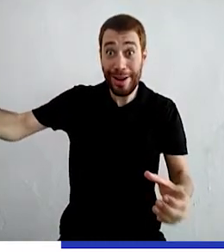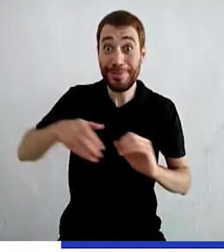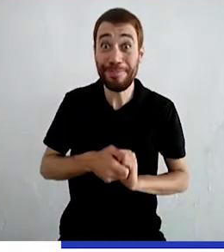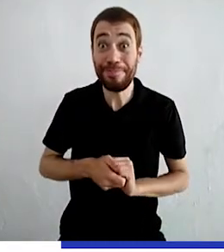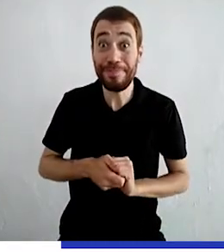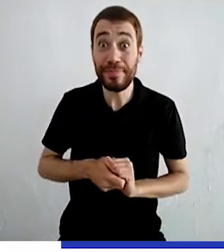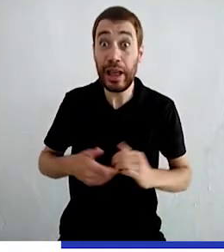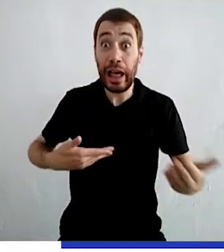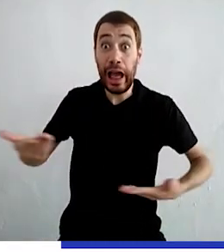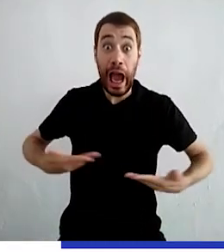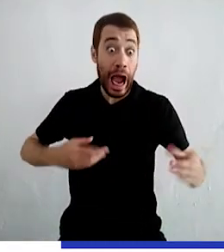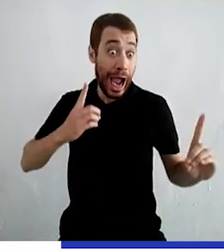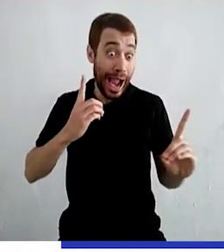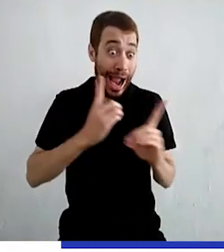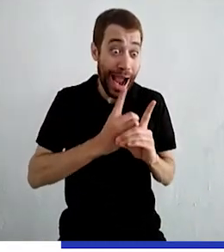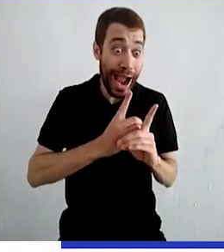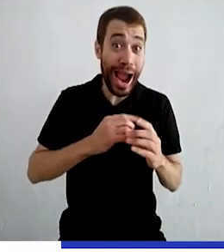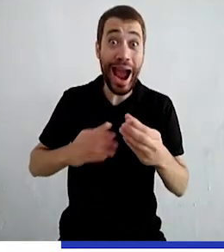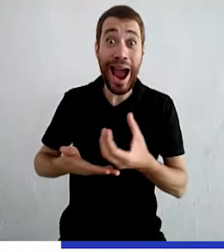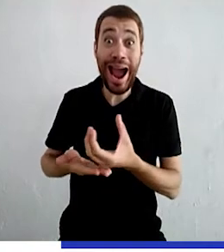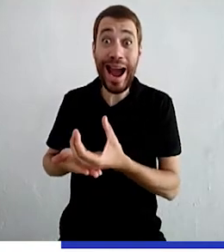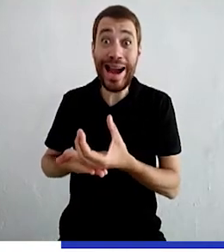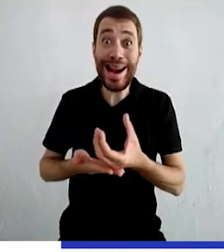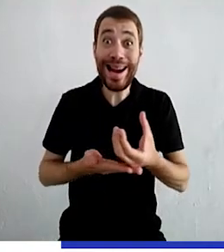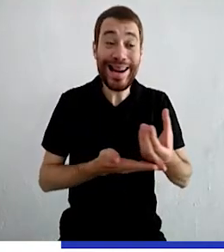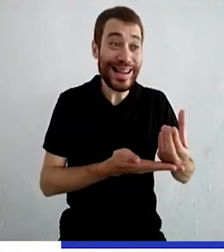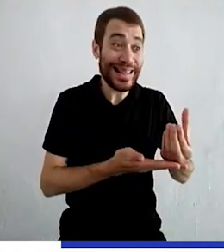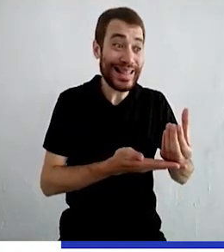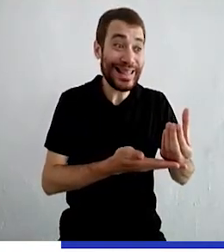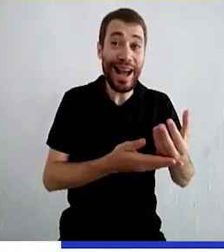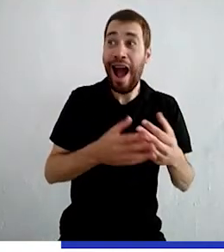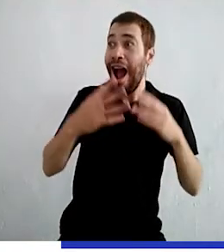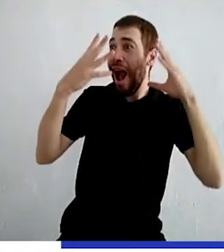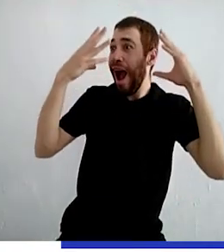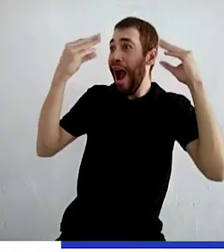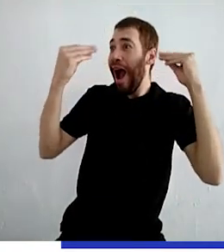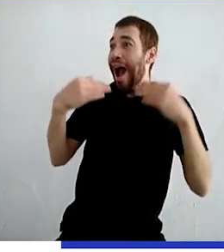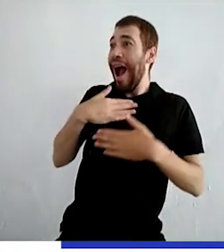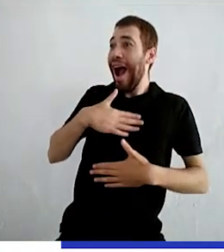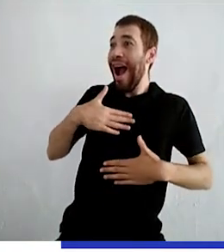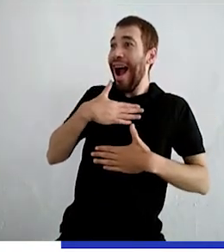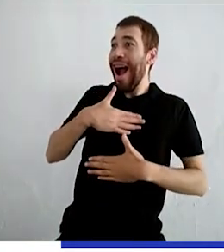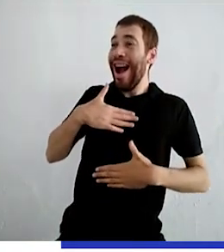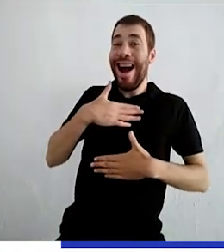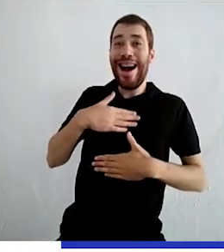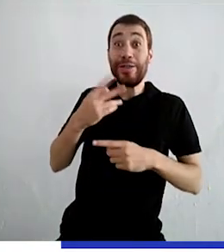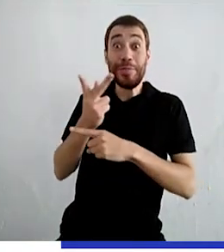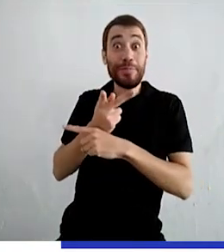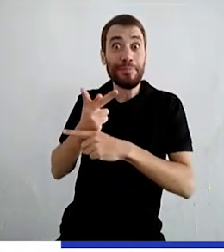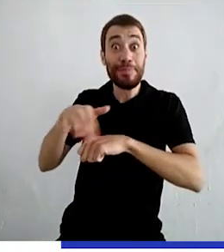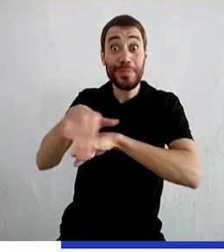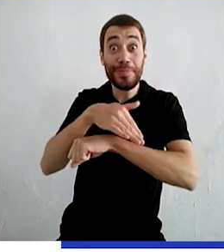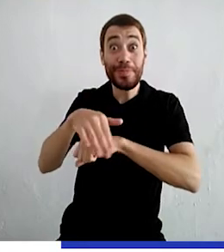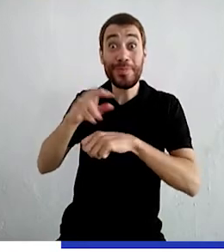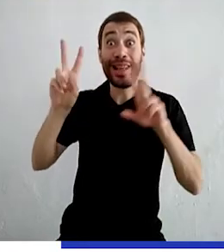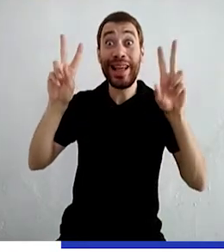Um criado achou no chão e levou o príncipe, que ficou muito satisfeito. Procuraram